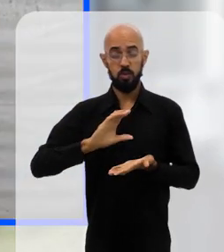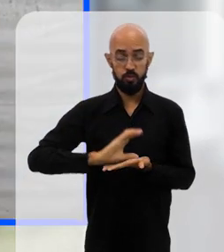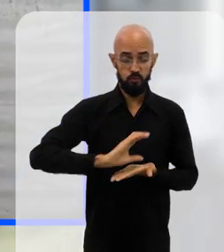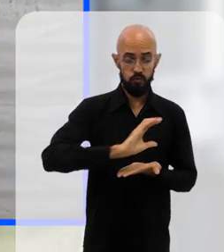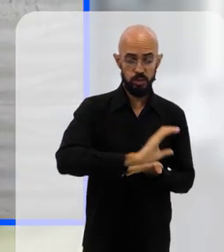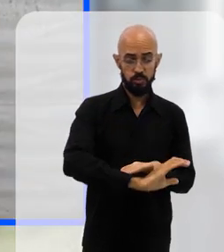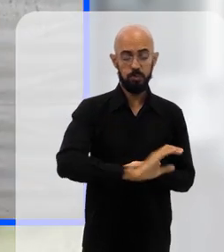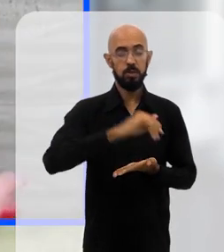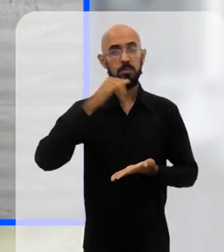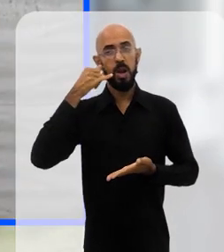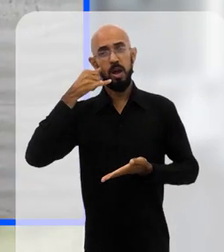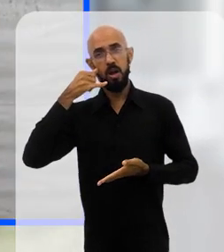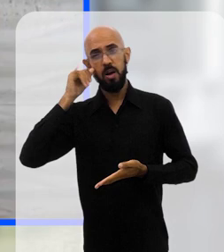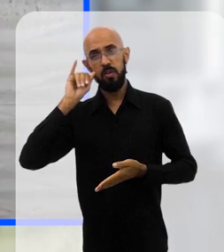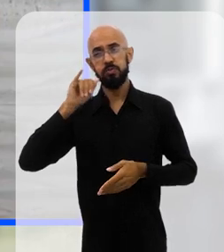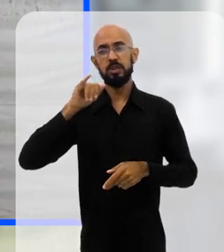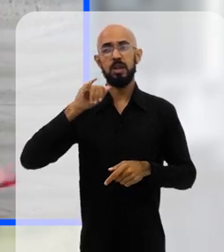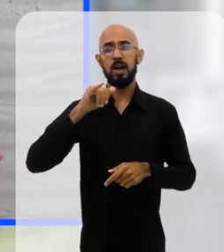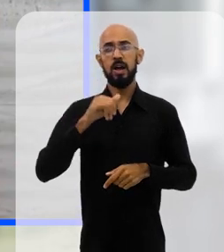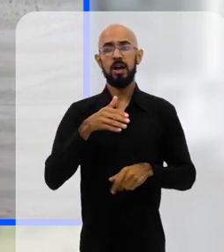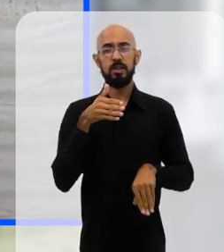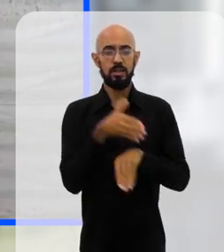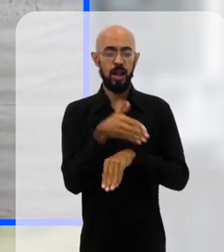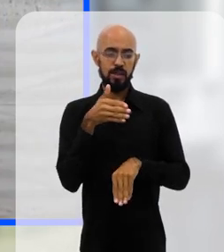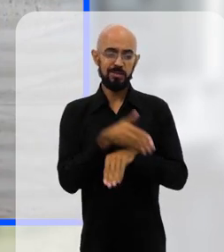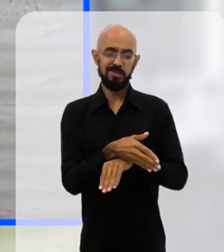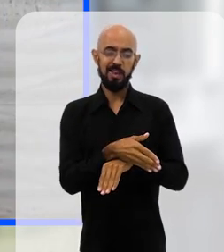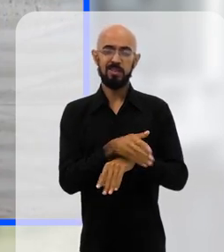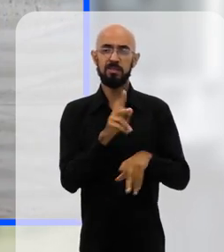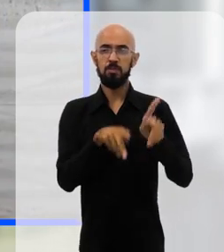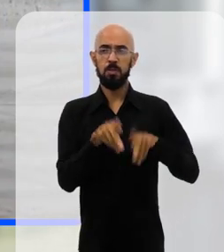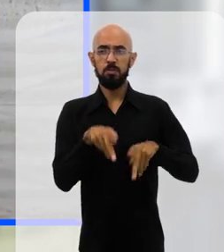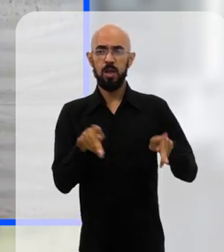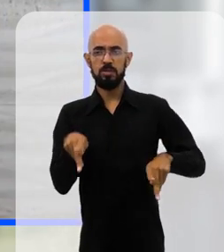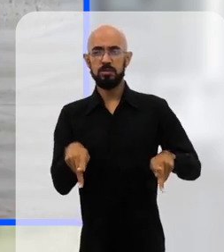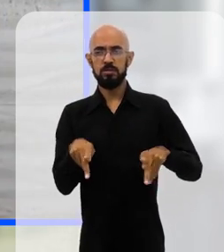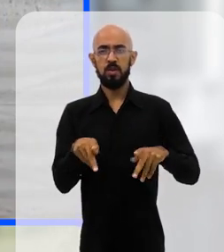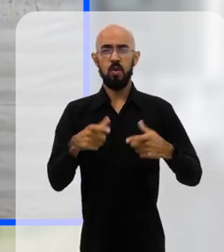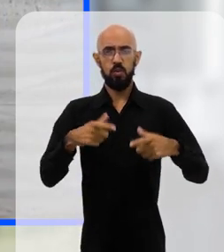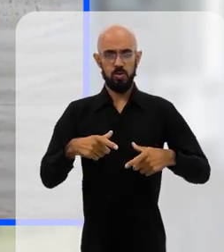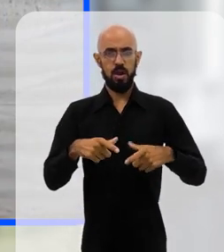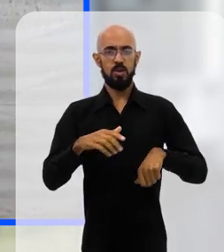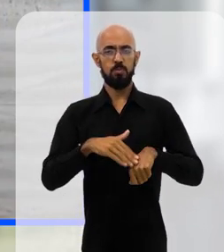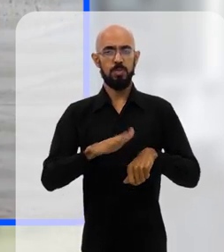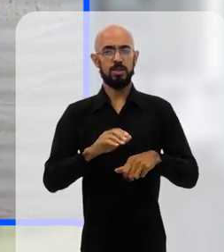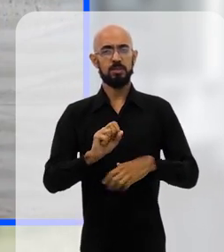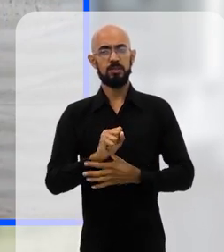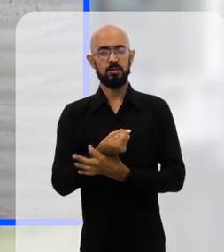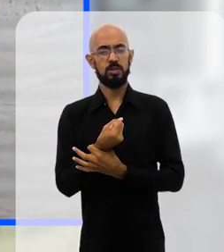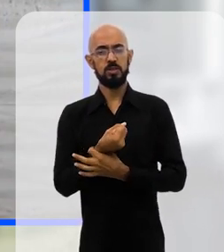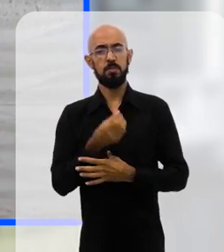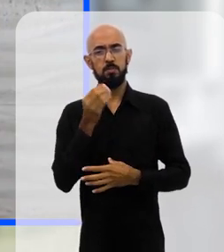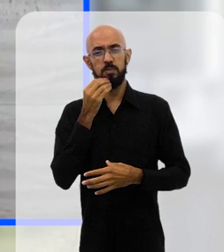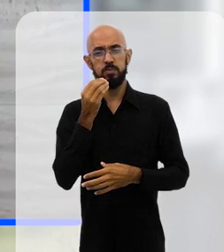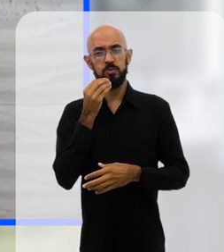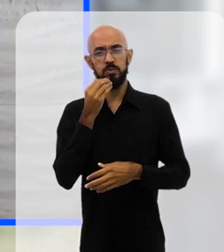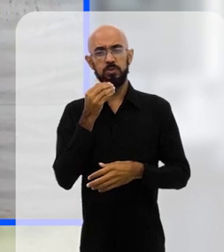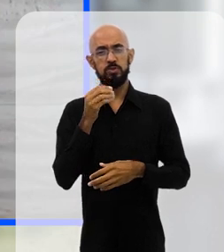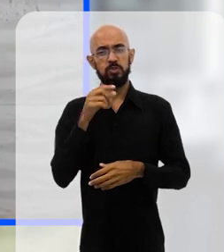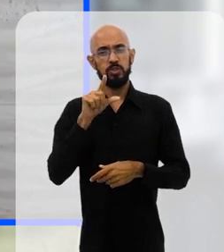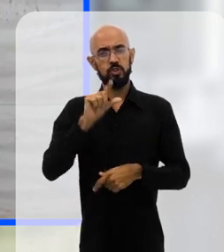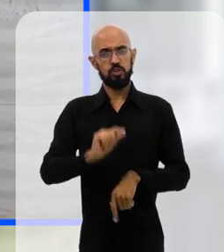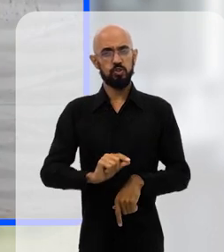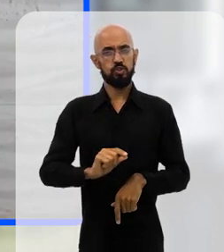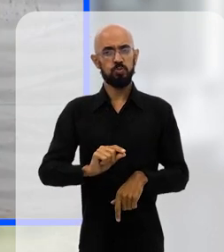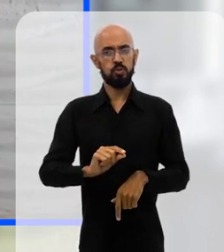investimentos em prevenção, né, em acesso da população a lugares mais seguros, poderia ter sido